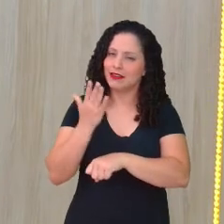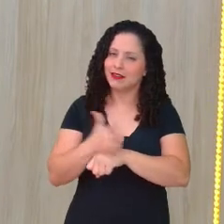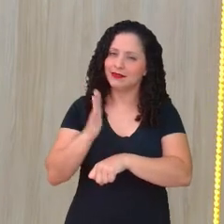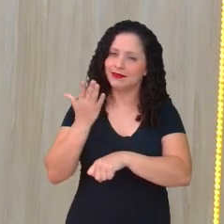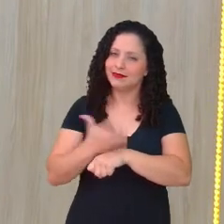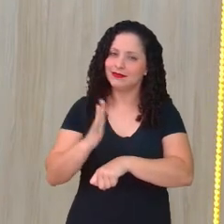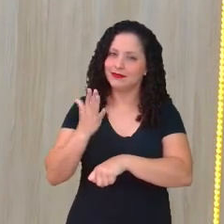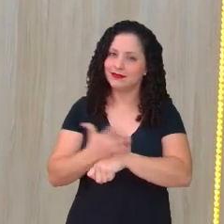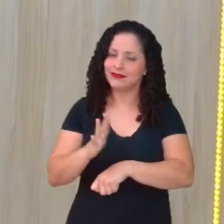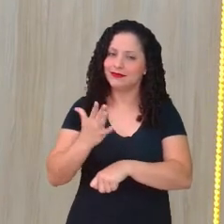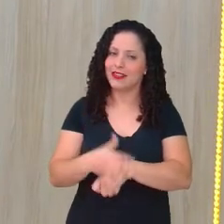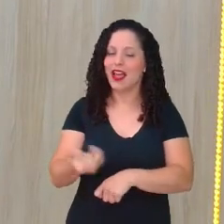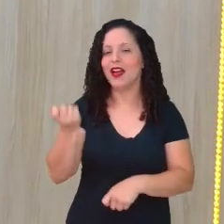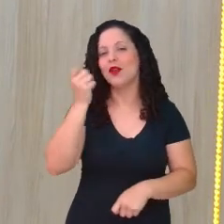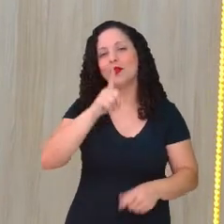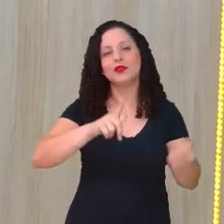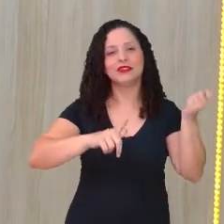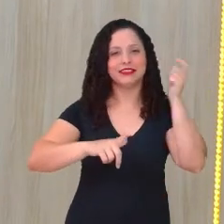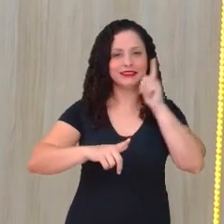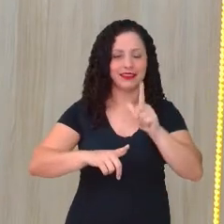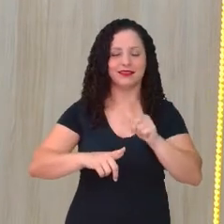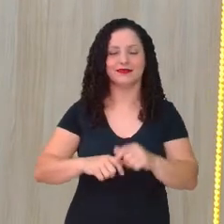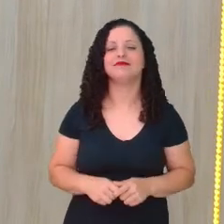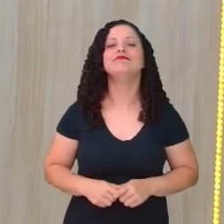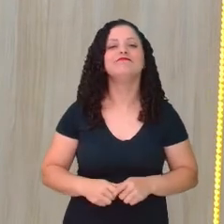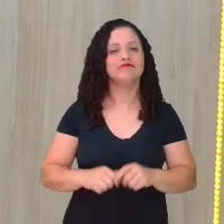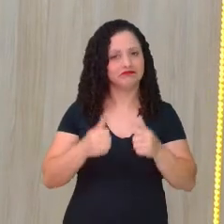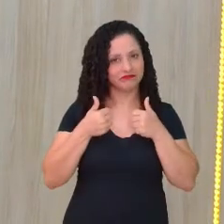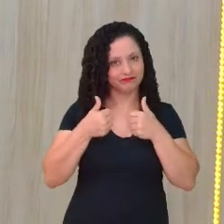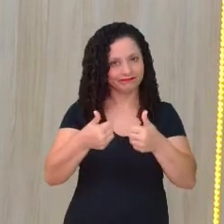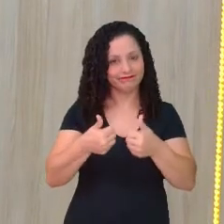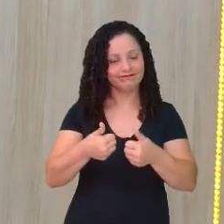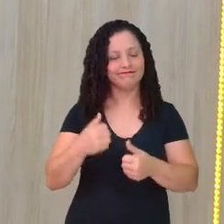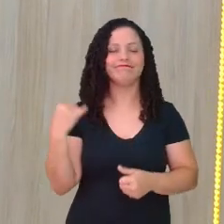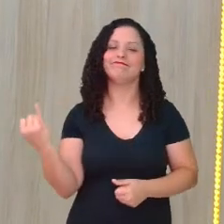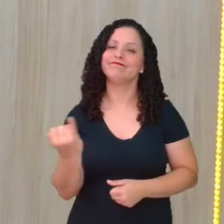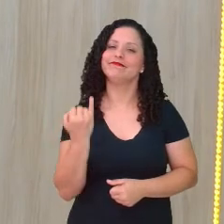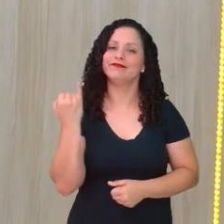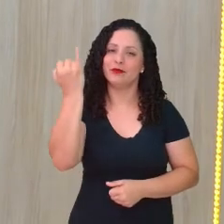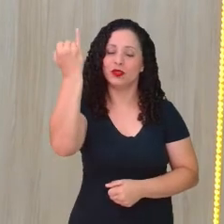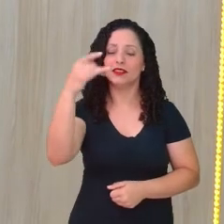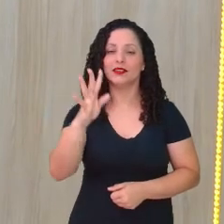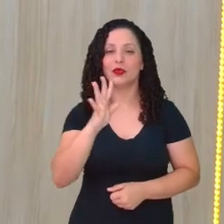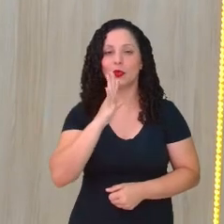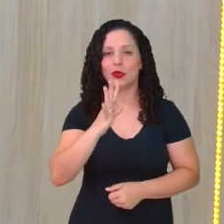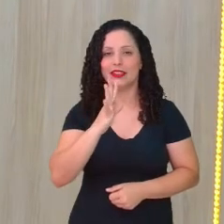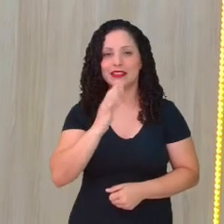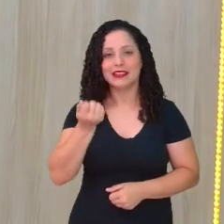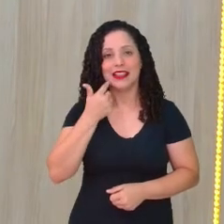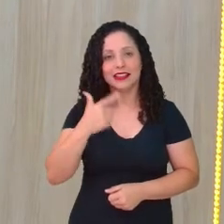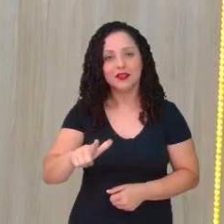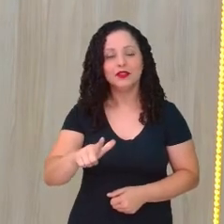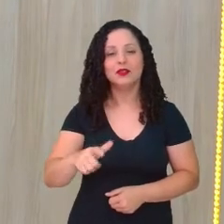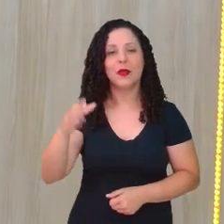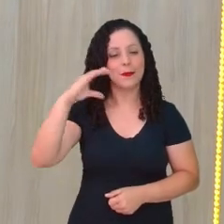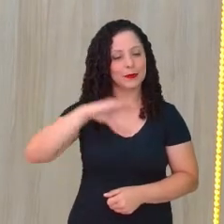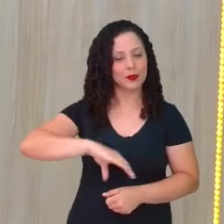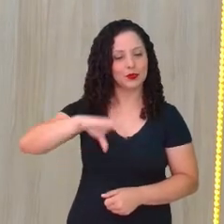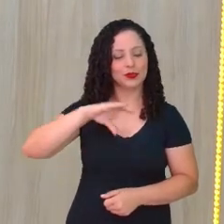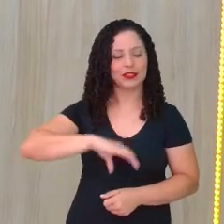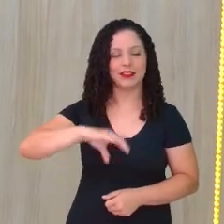e alcance o seu objetivo. Vale a pena, não é? Dominar a língua, dominar os números.